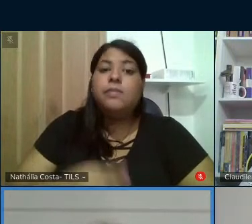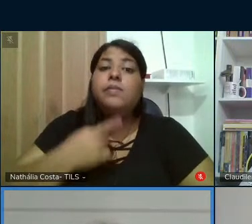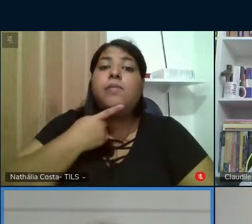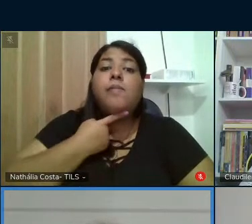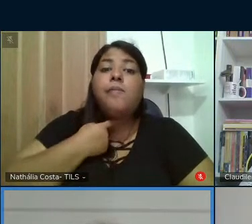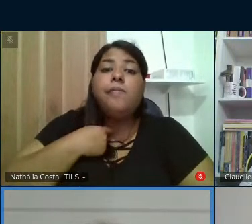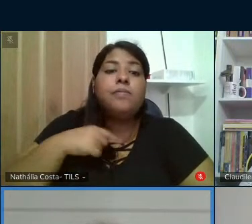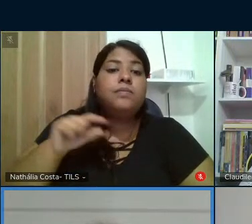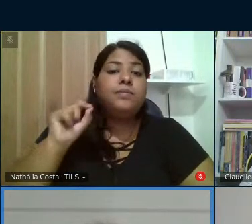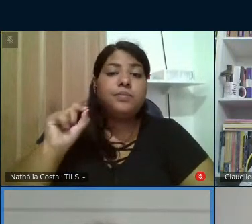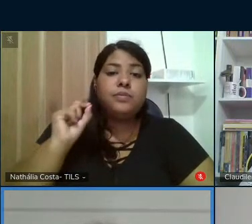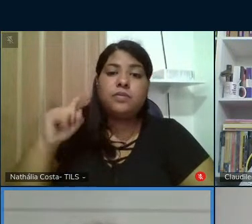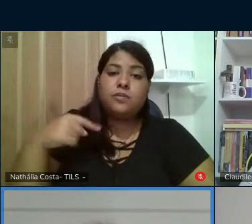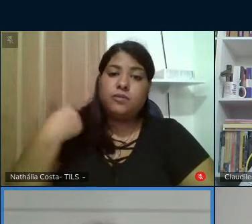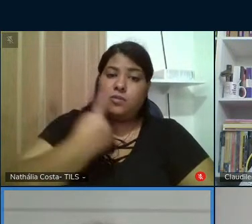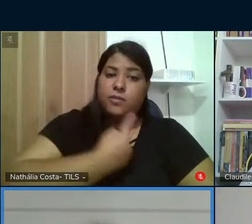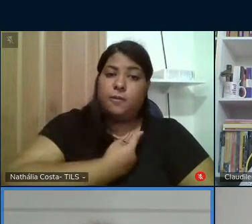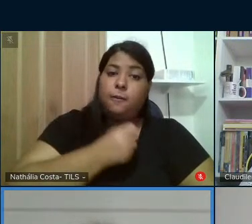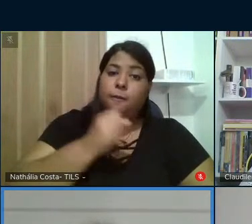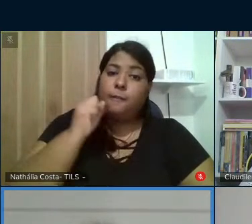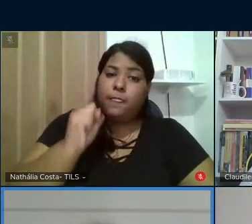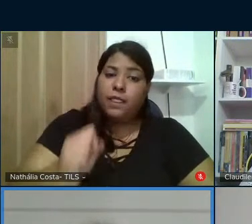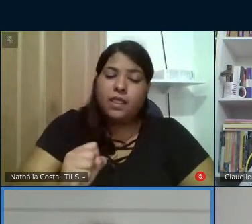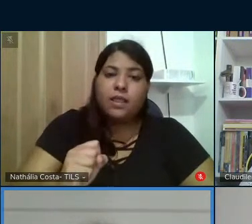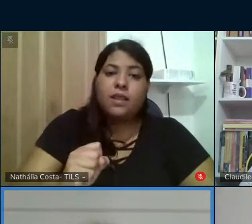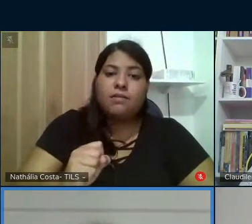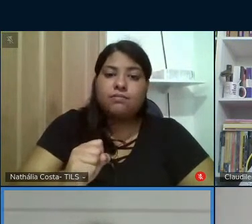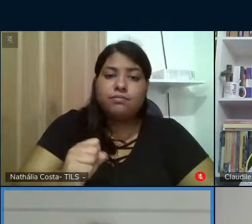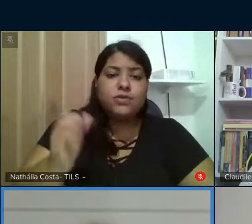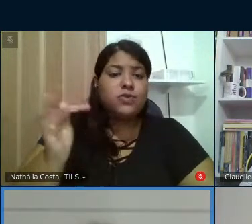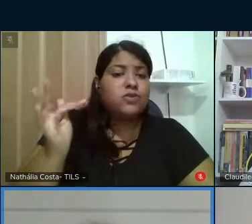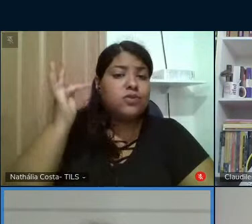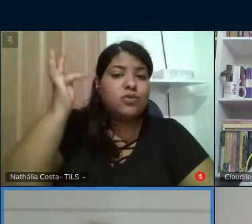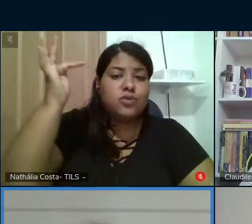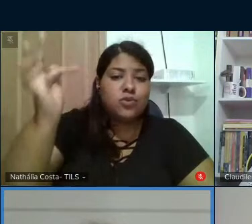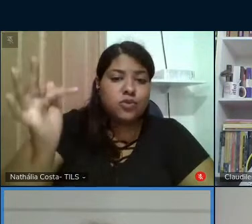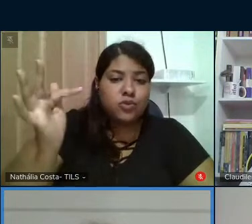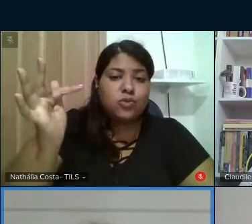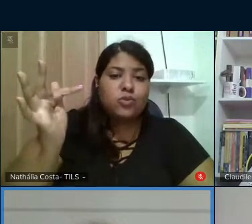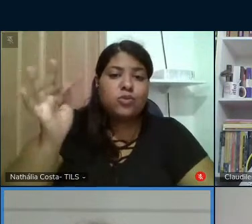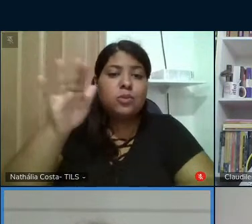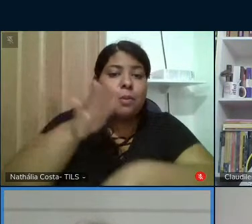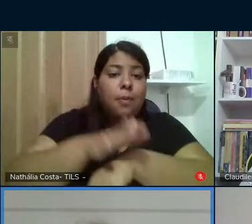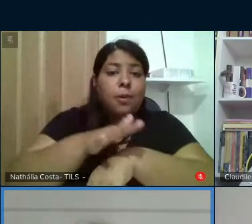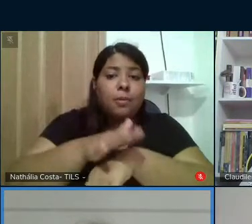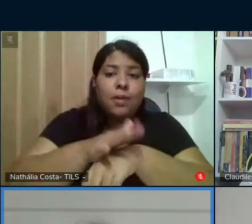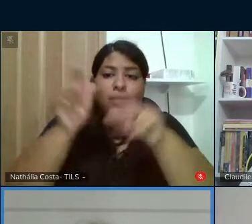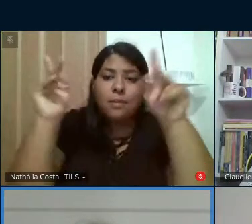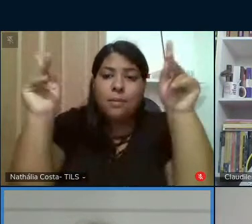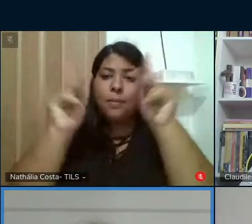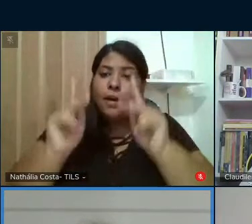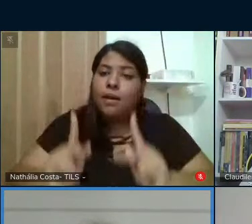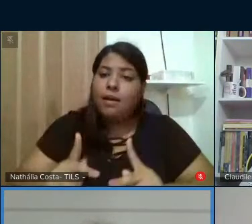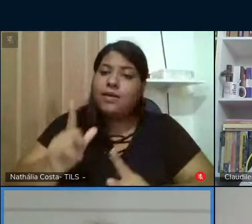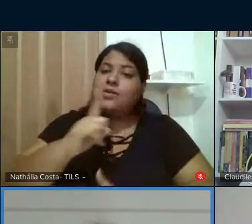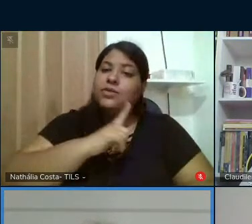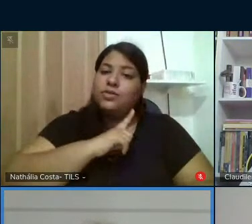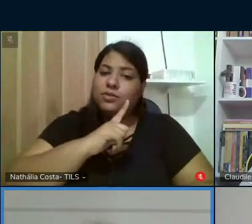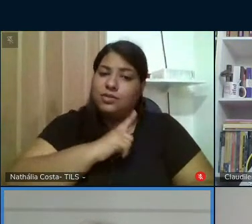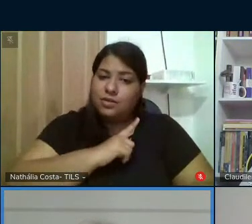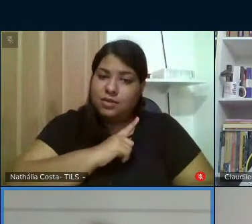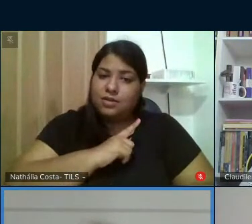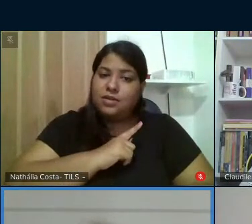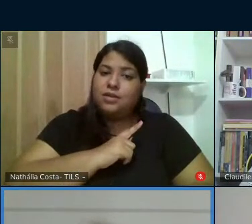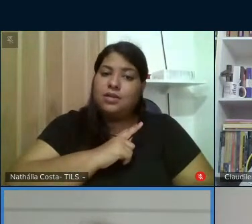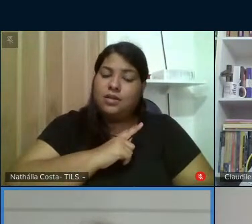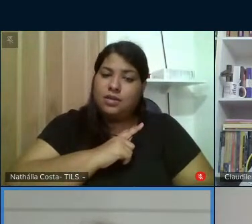que a gente possa vislumbrar tempos de paz tempos de